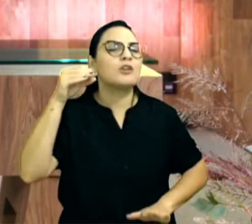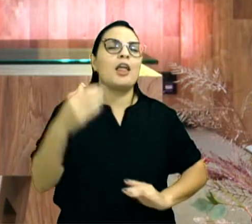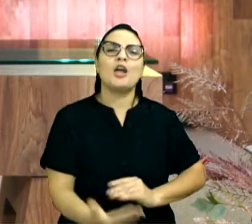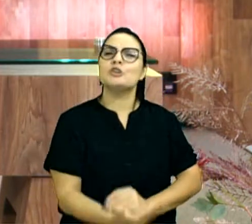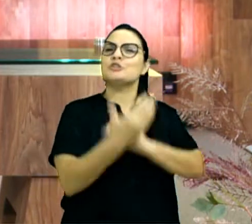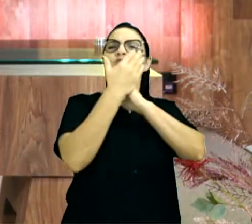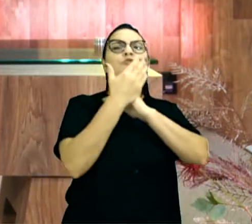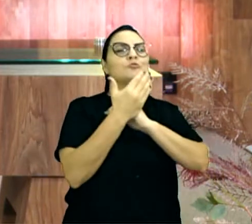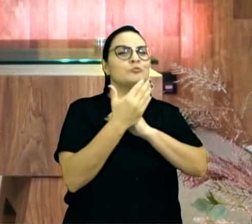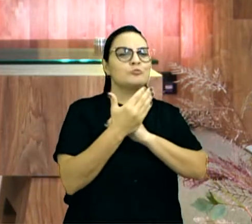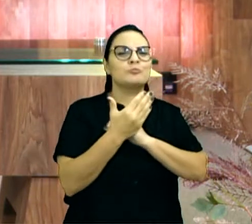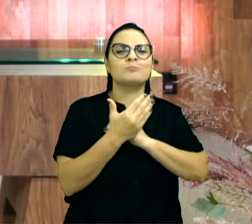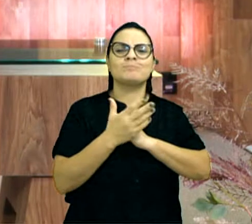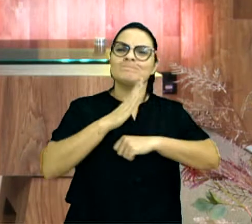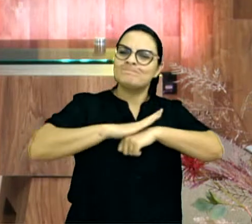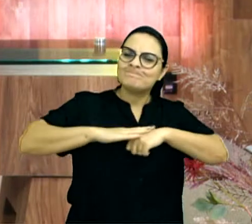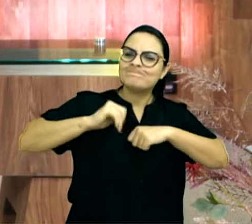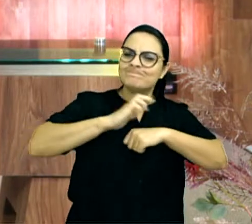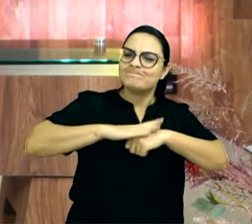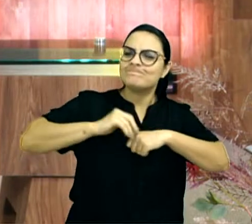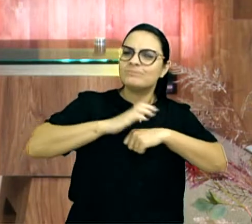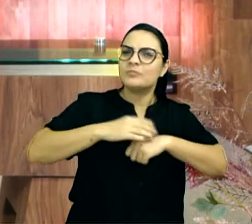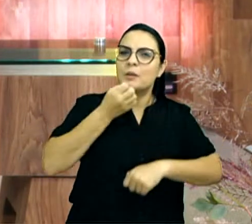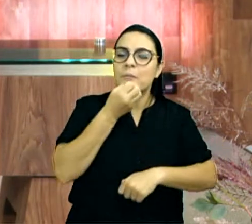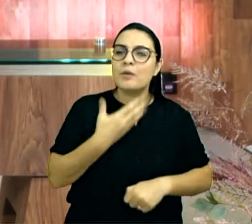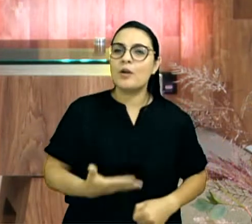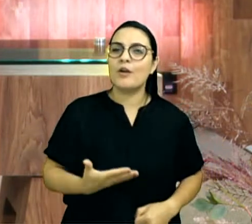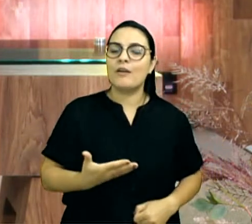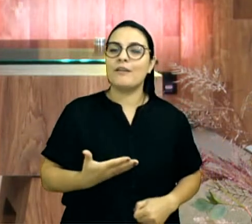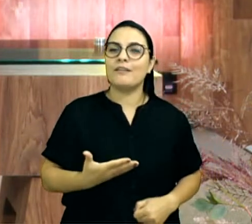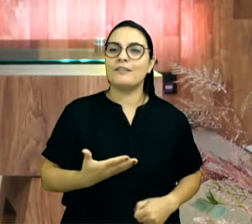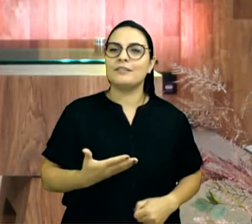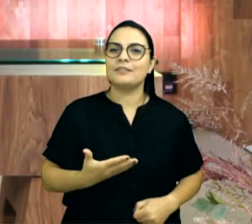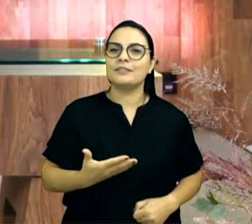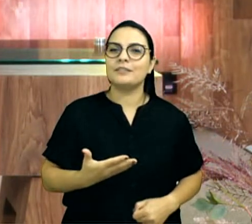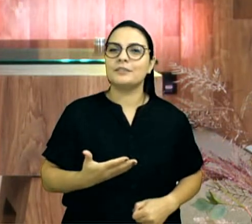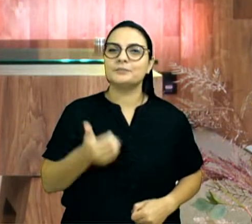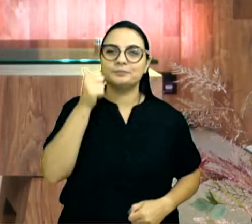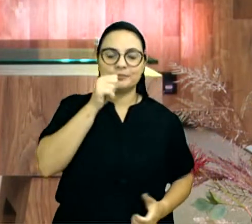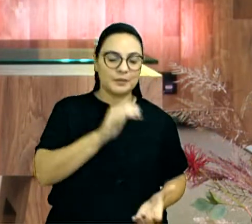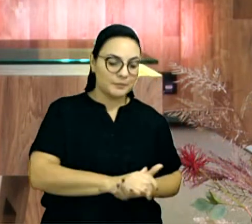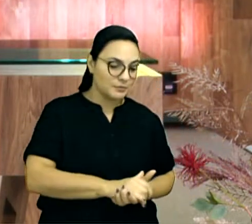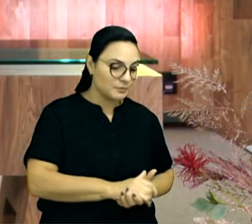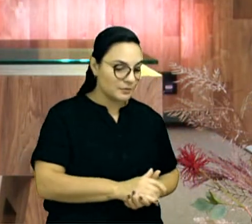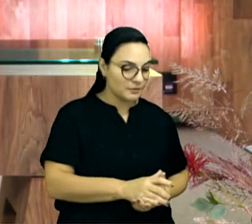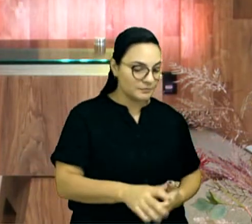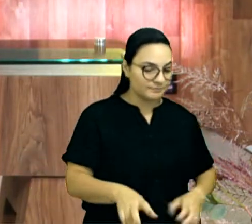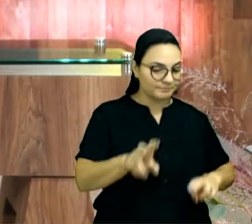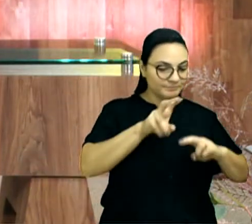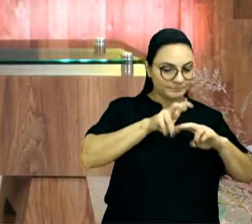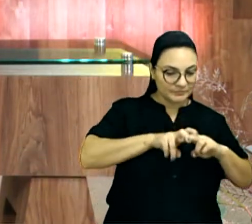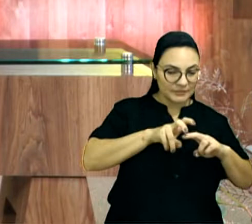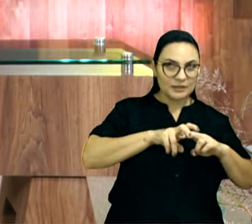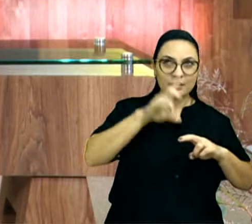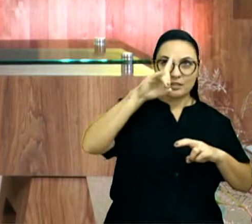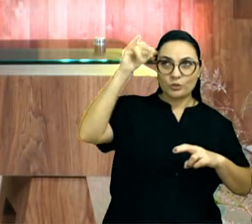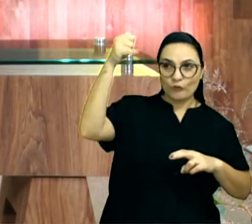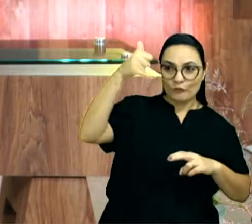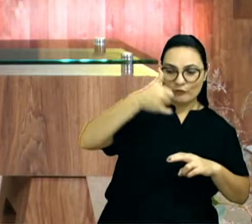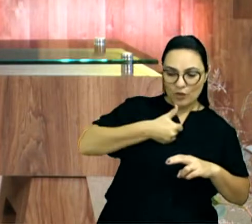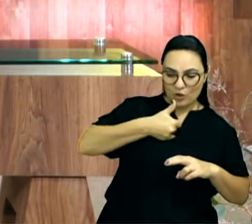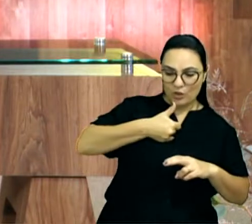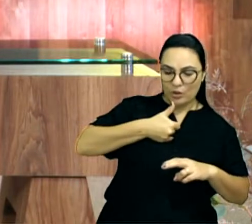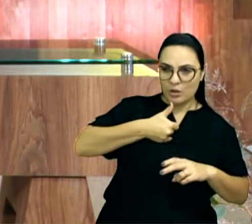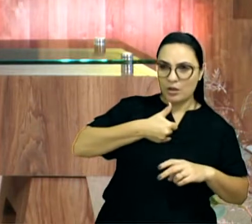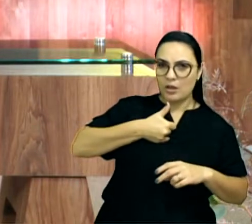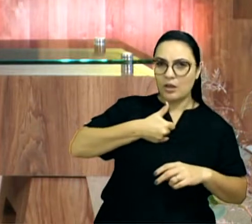tal, e a gente sabia que tinha alguma coisa por detrás disso. E aí a minha esposa sentou, e Deus falou ao coração dela, ela foi falar com o rapaz, ele